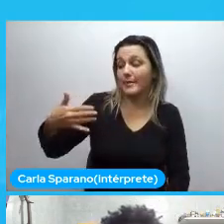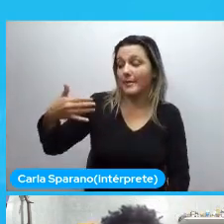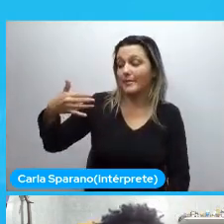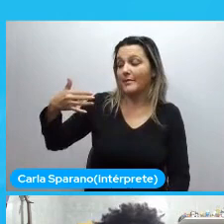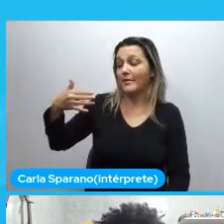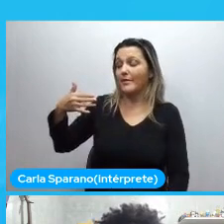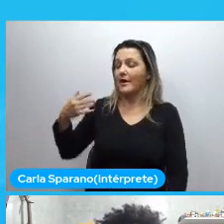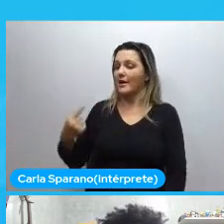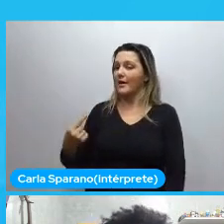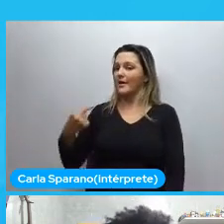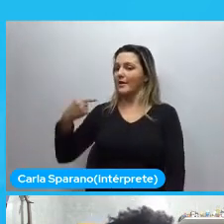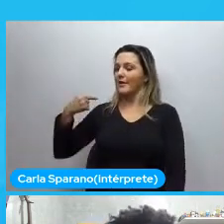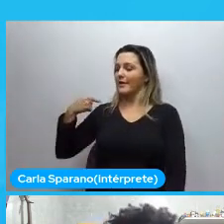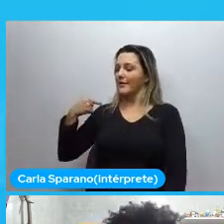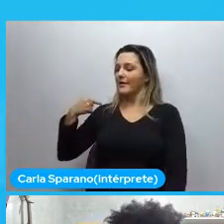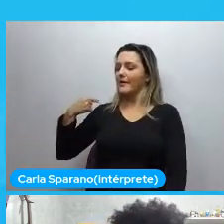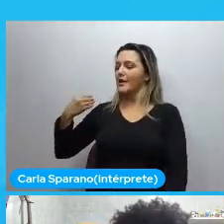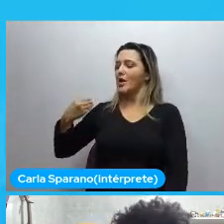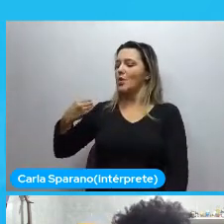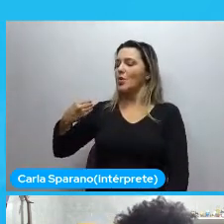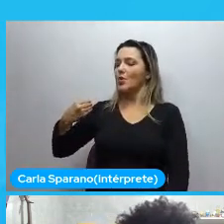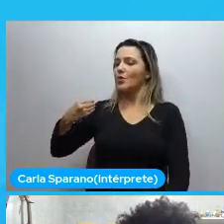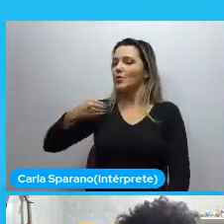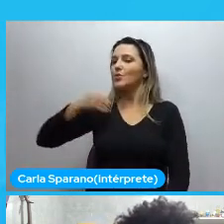Em como a mulher. Era vista. Na sociedade.